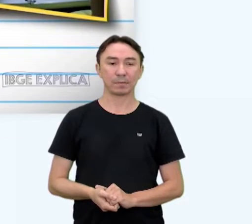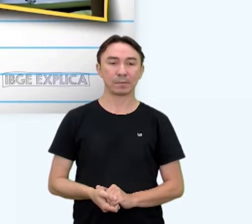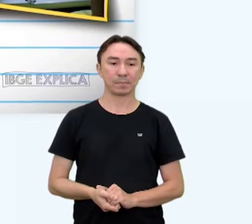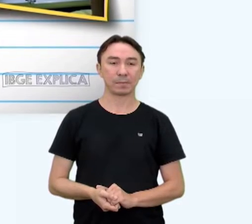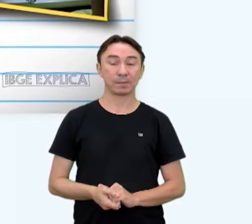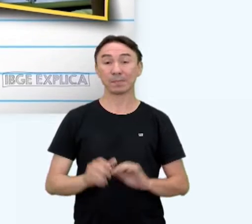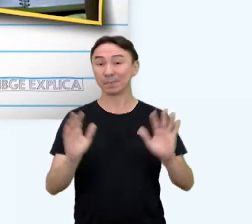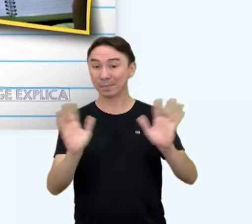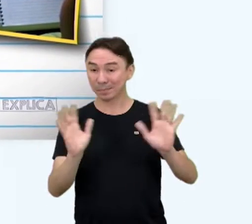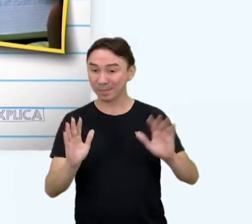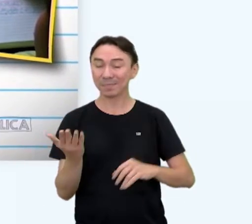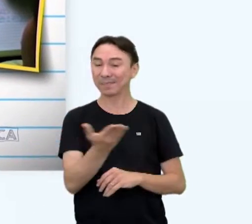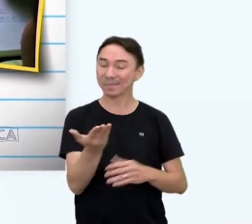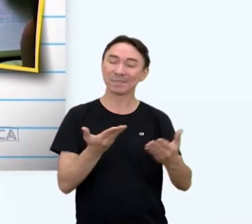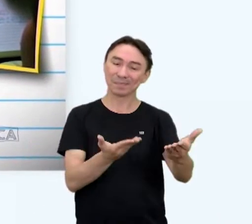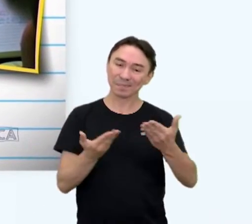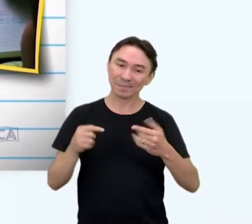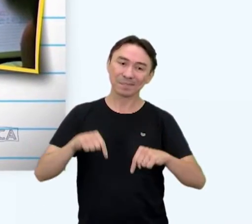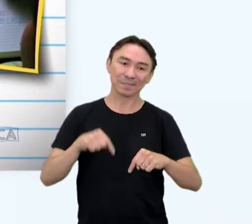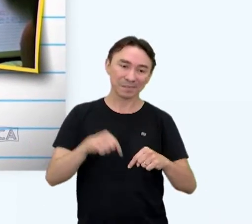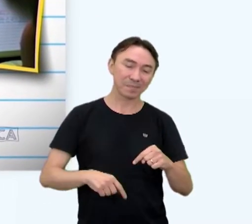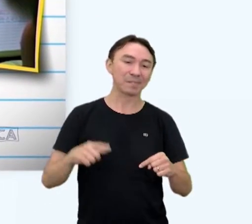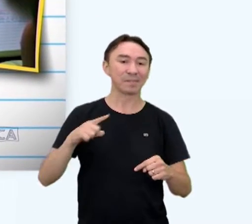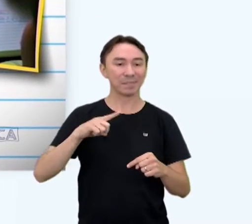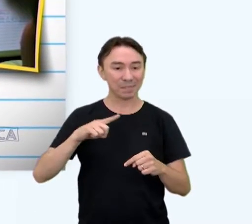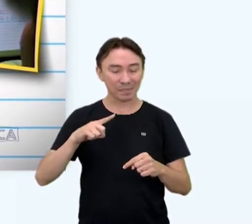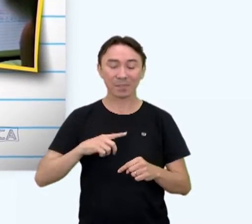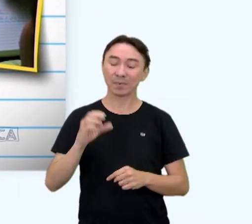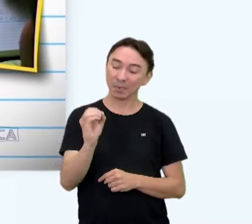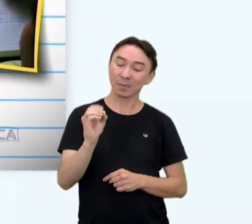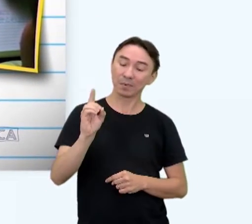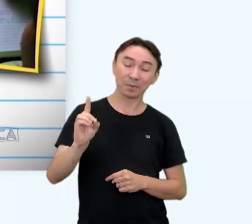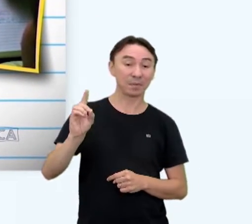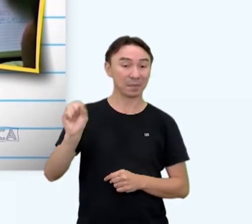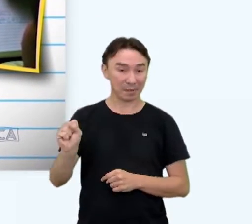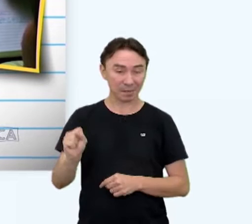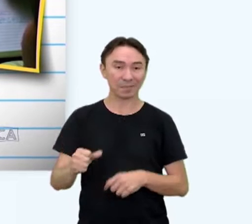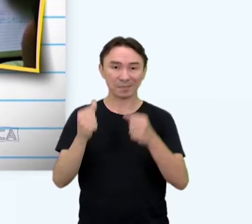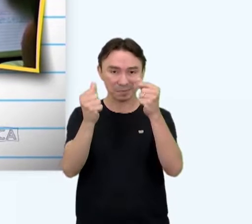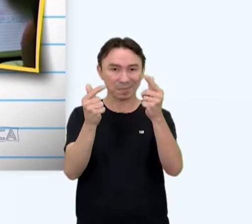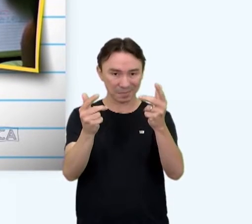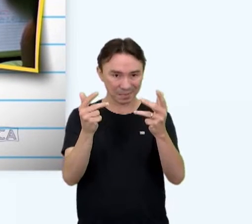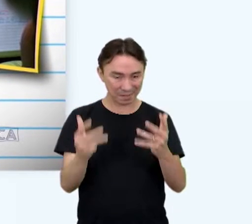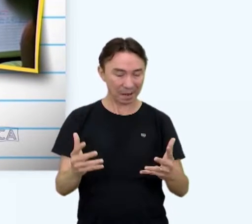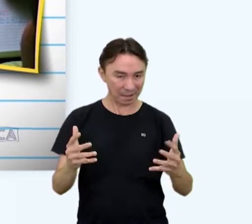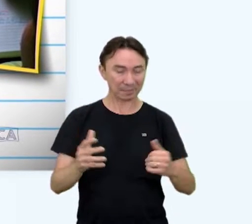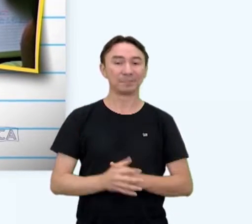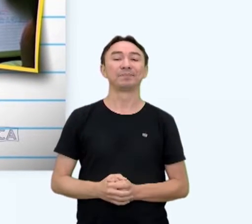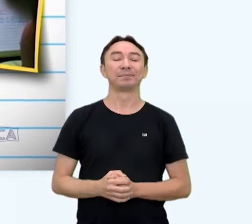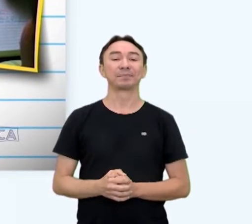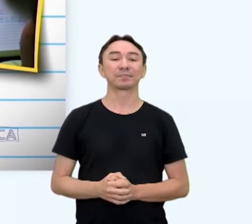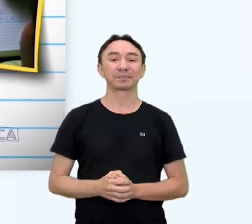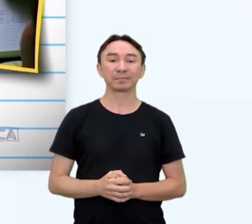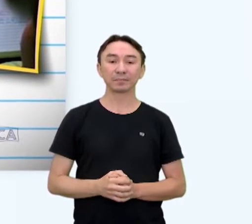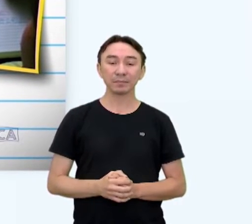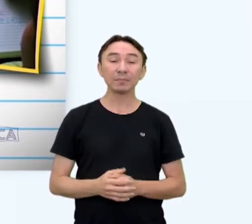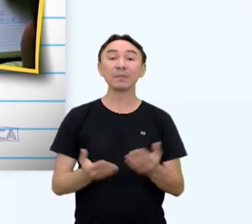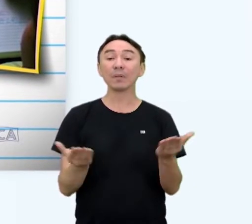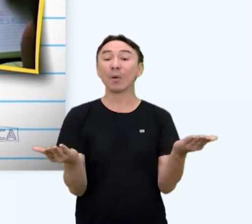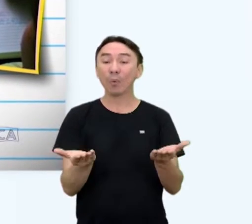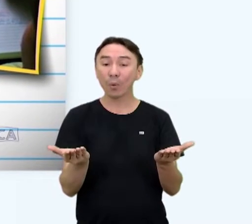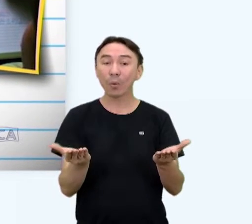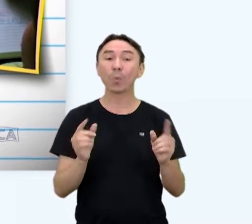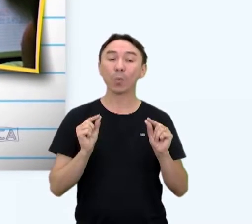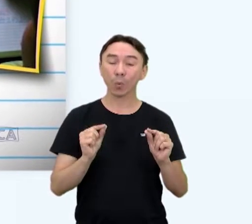Olá, sejam bem-vindos à série especial do IBGE Explica sobre os Objetivos de Desenvolvimento Sustentável. Chegou a vez